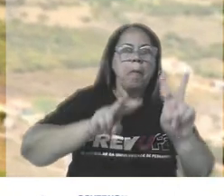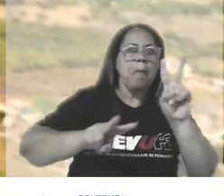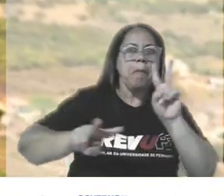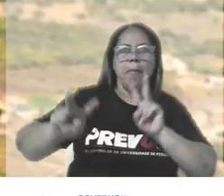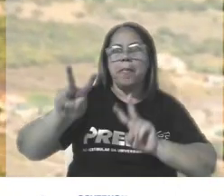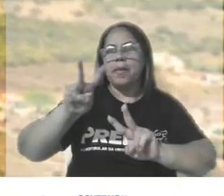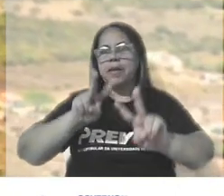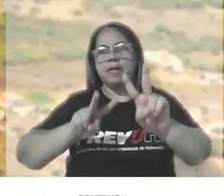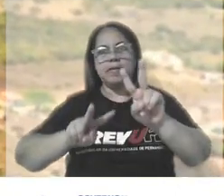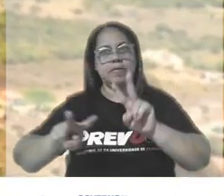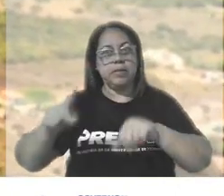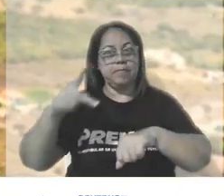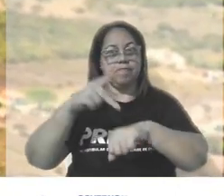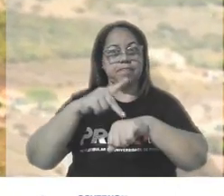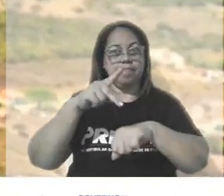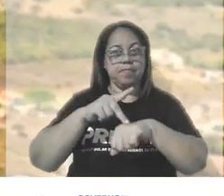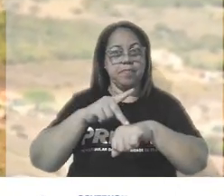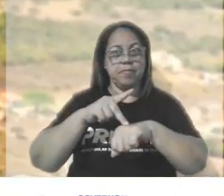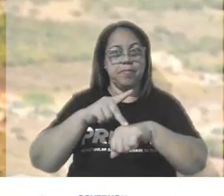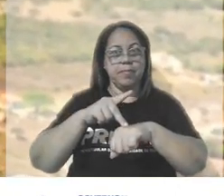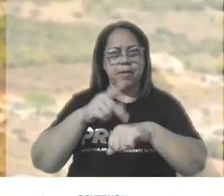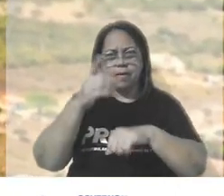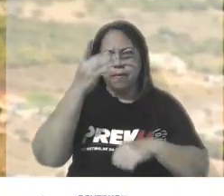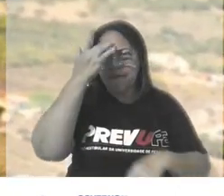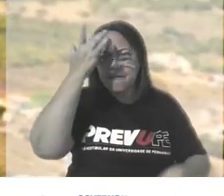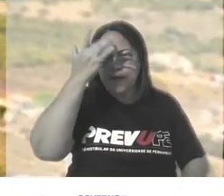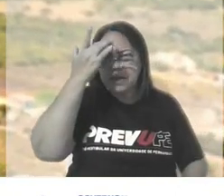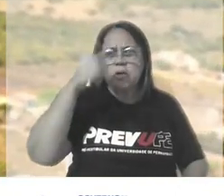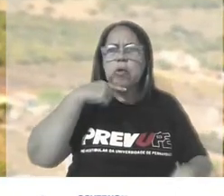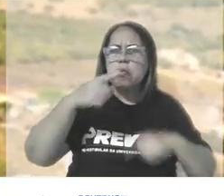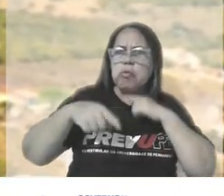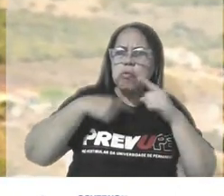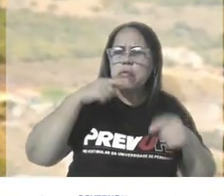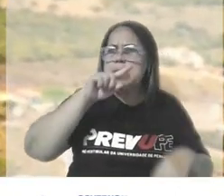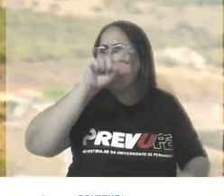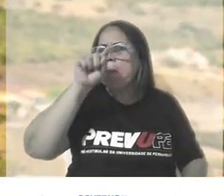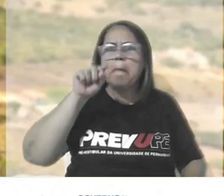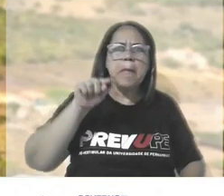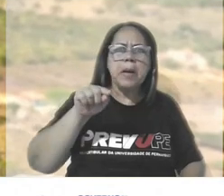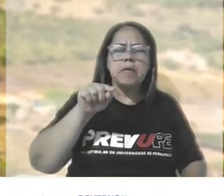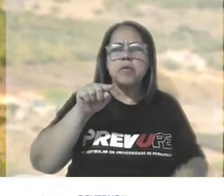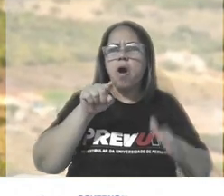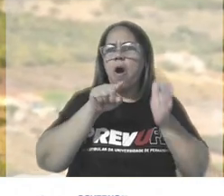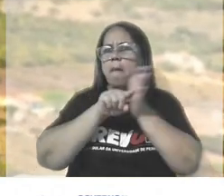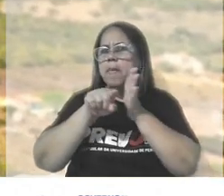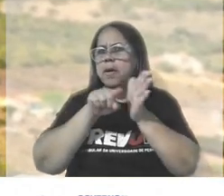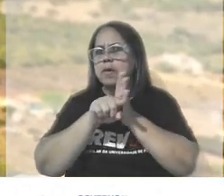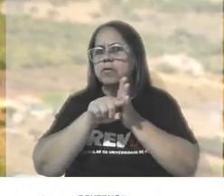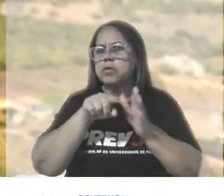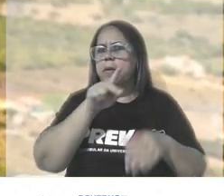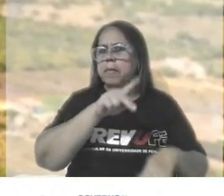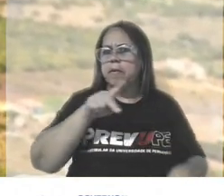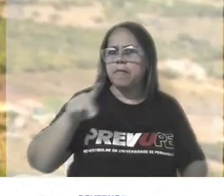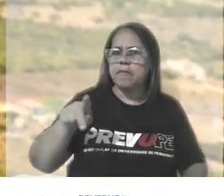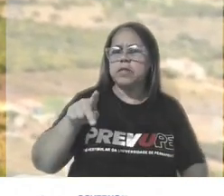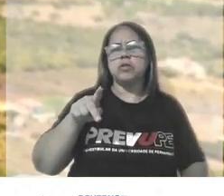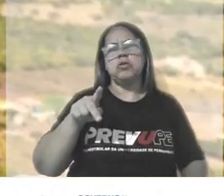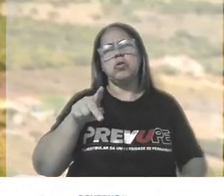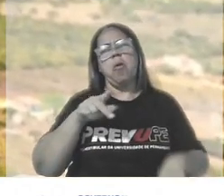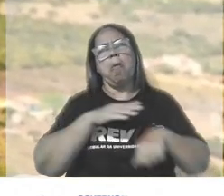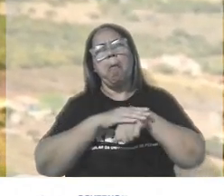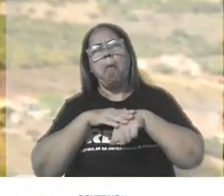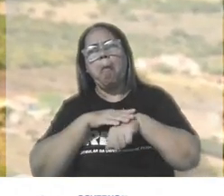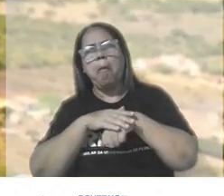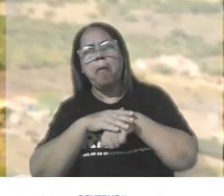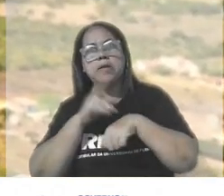nos blocos rochosos. Ficou com dúvida? Tem alguma interrogação? Então, conversa com o seu professor no seu polo, conversa, procura